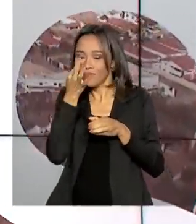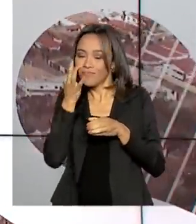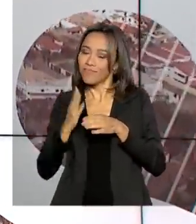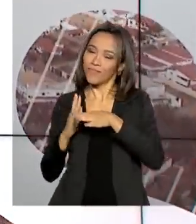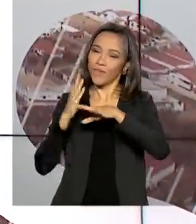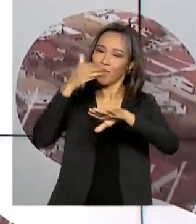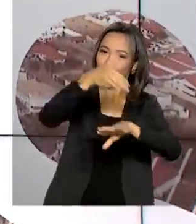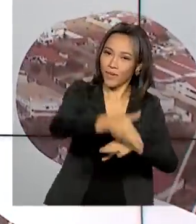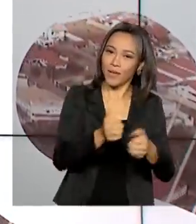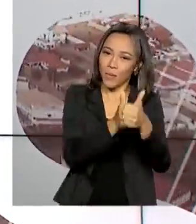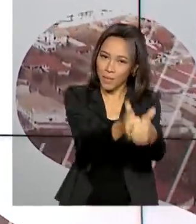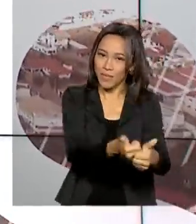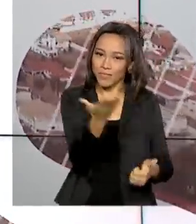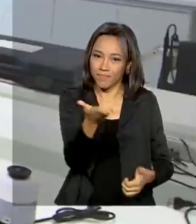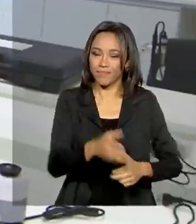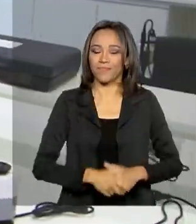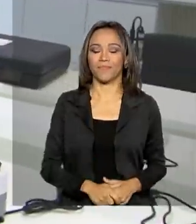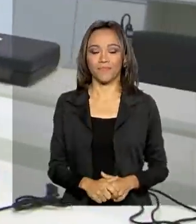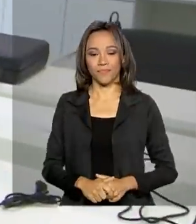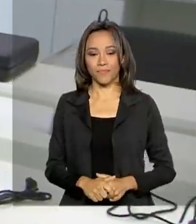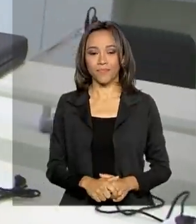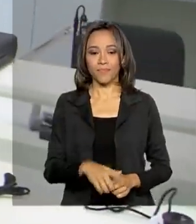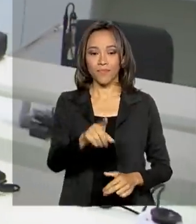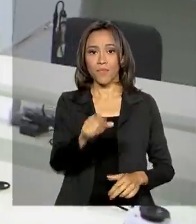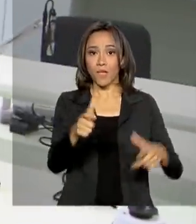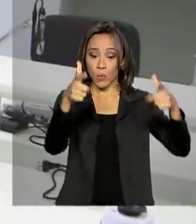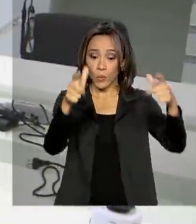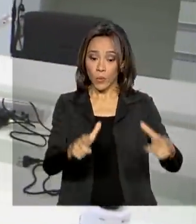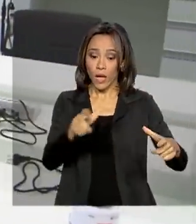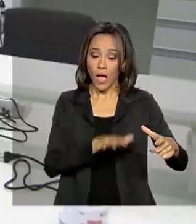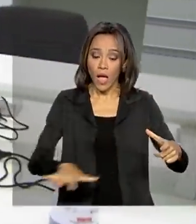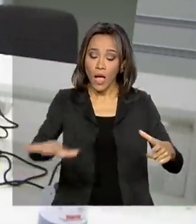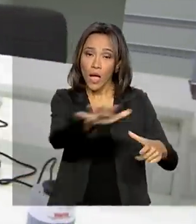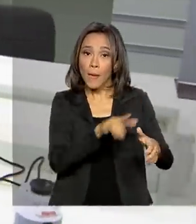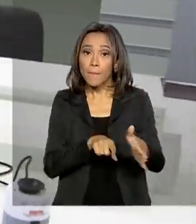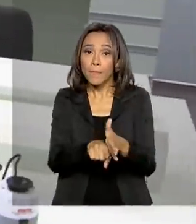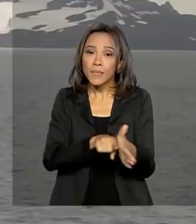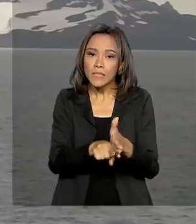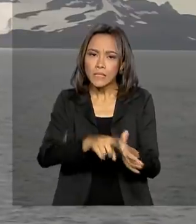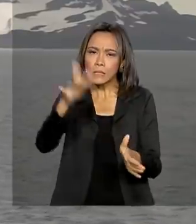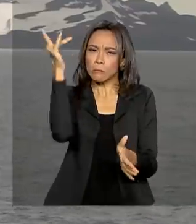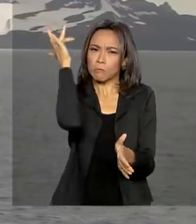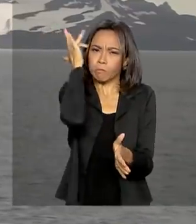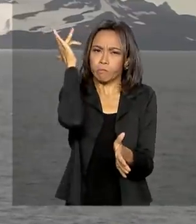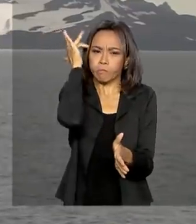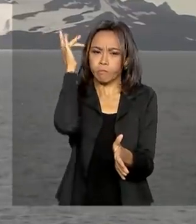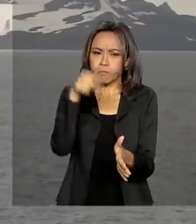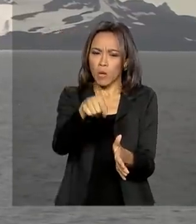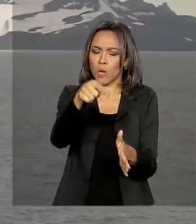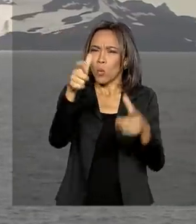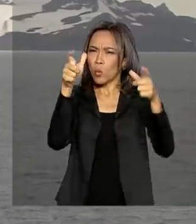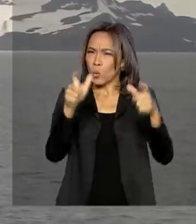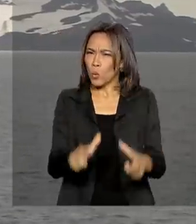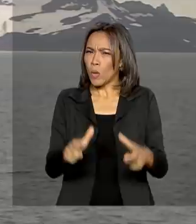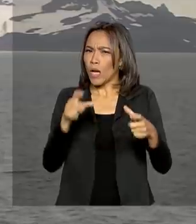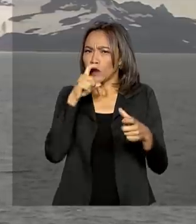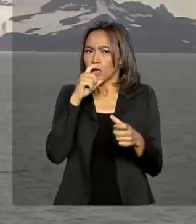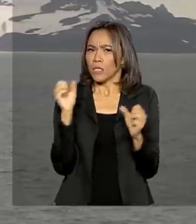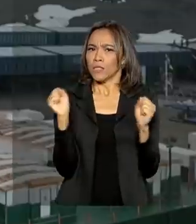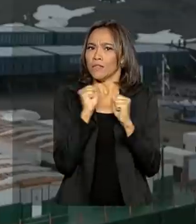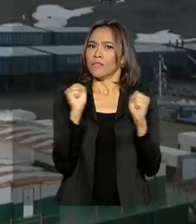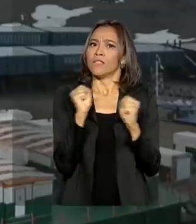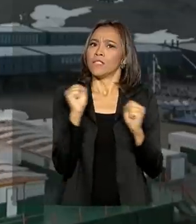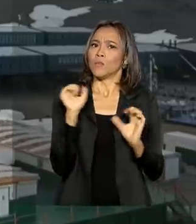Maurício de Almeida. Um centro de pesquisas moderno e sustentável na região mais afastada e fria do